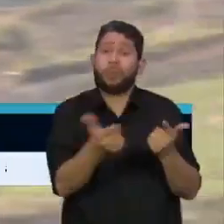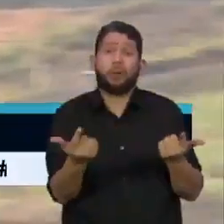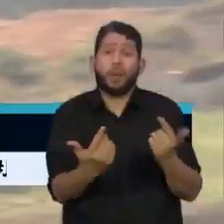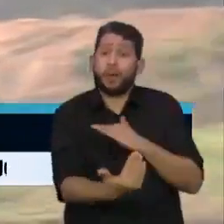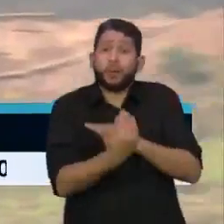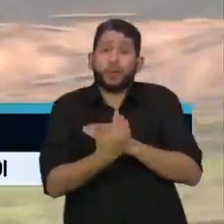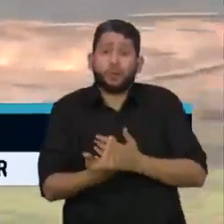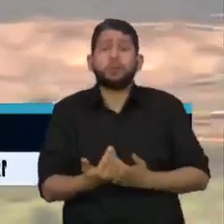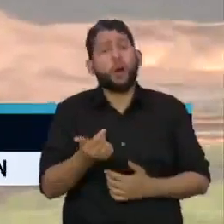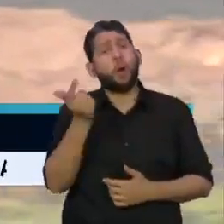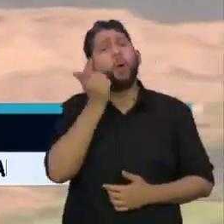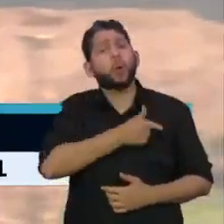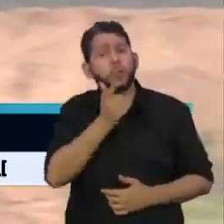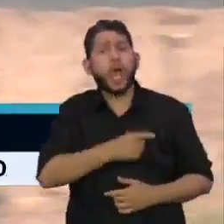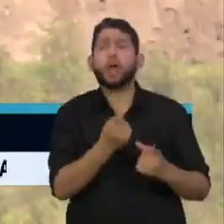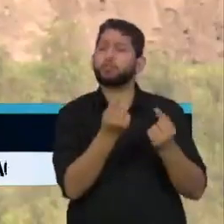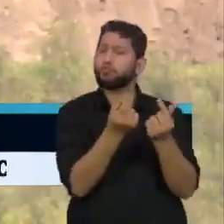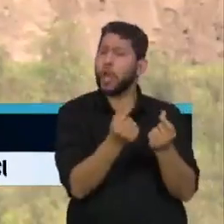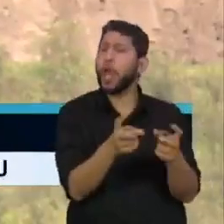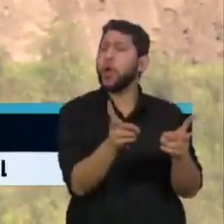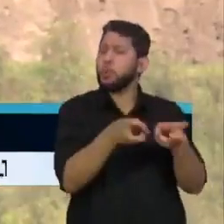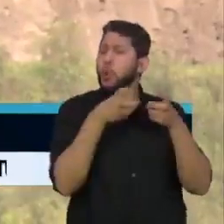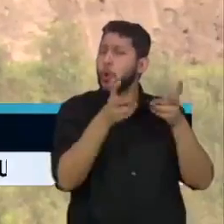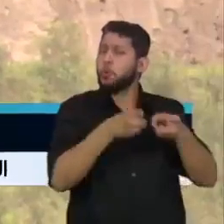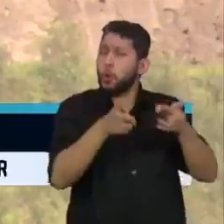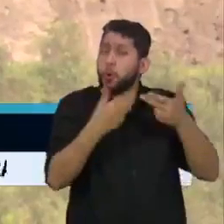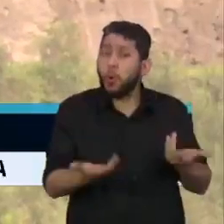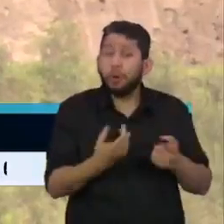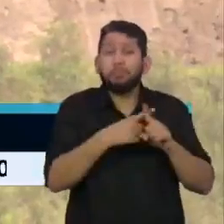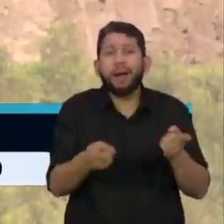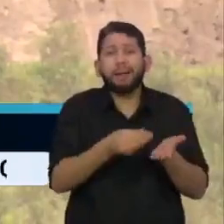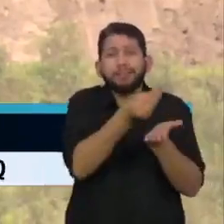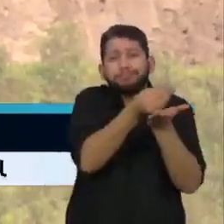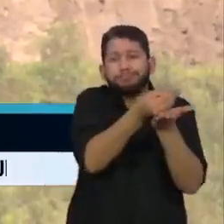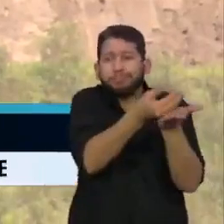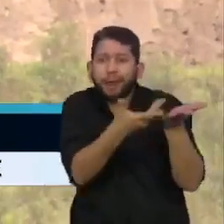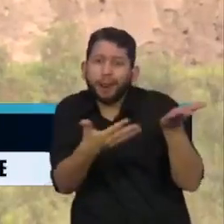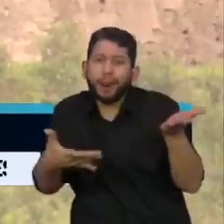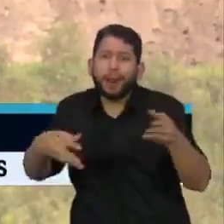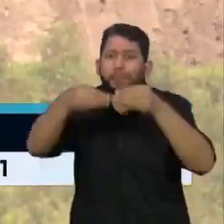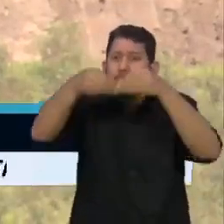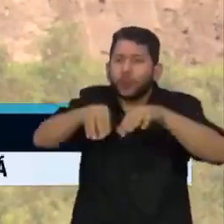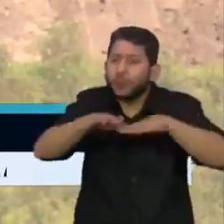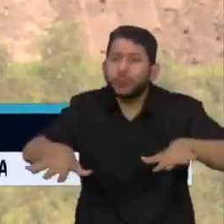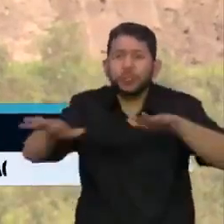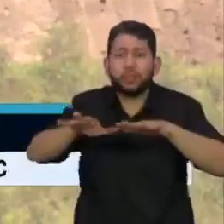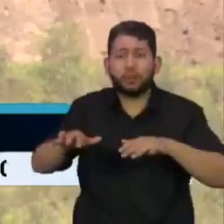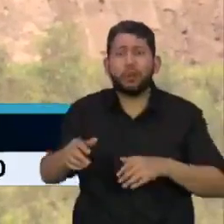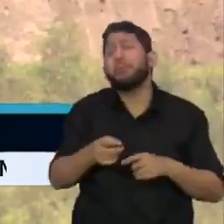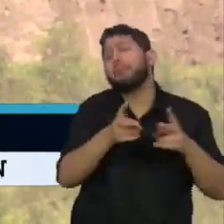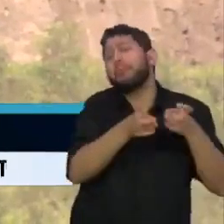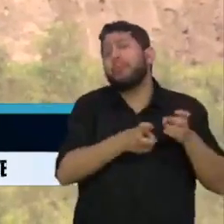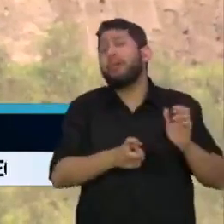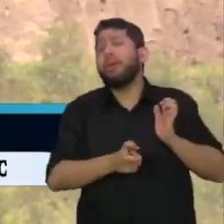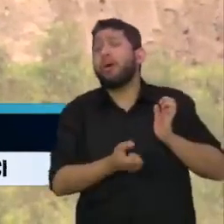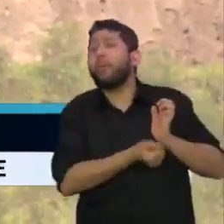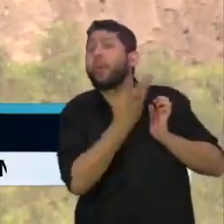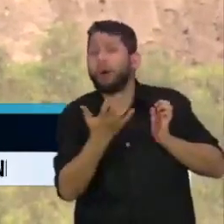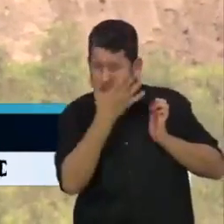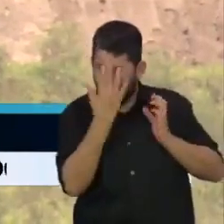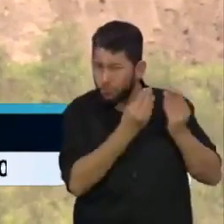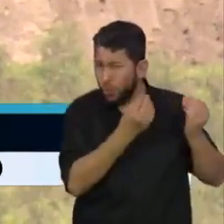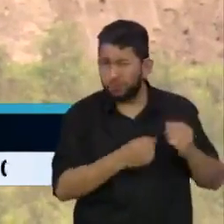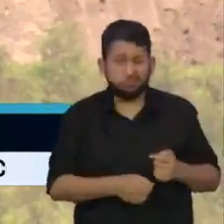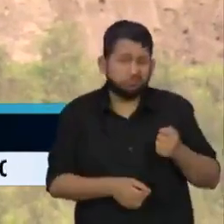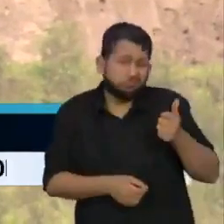riqueza espetacular, mas essa riqueza é concentrada na mão de poucos e causa o dano